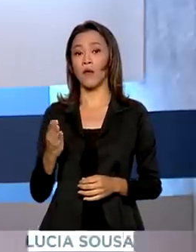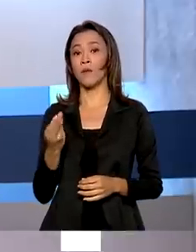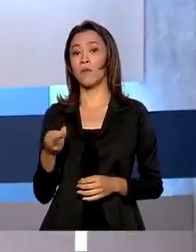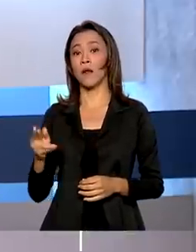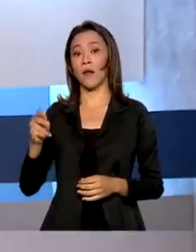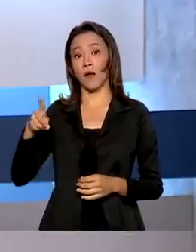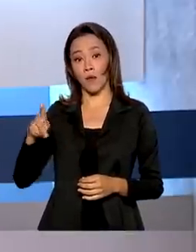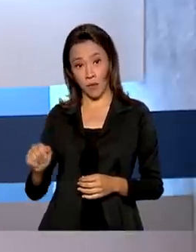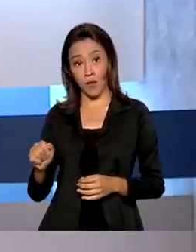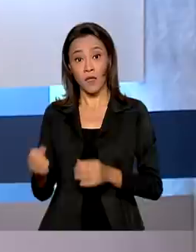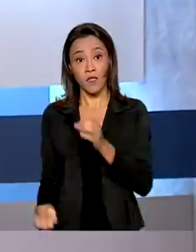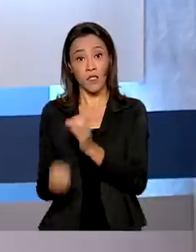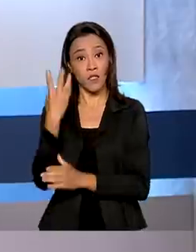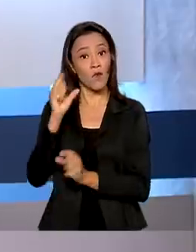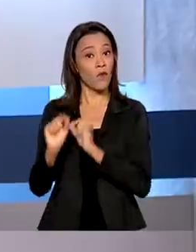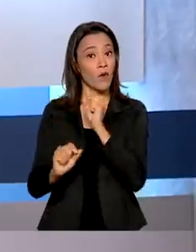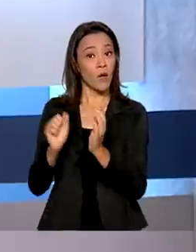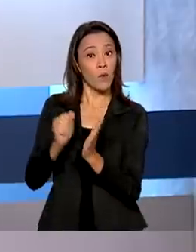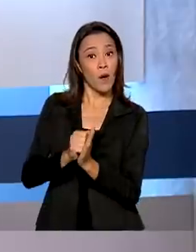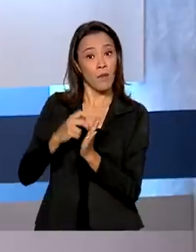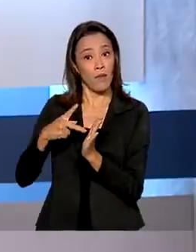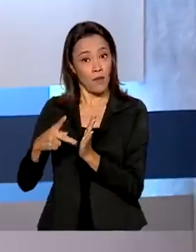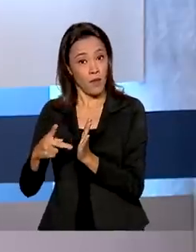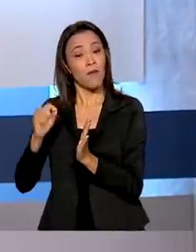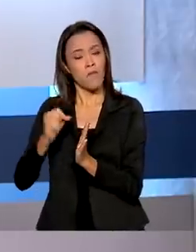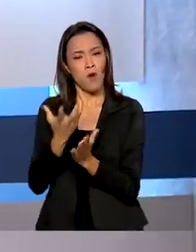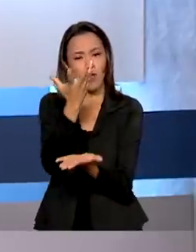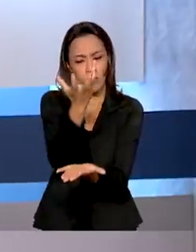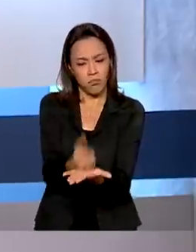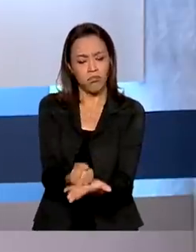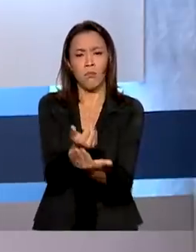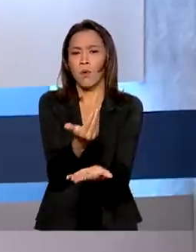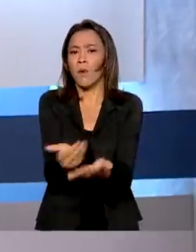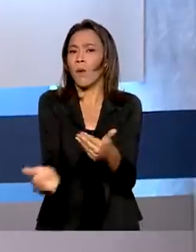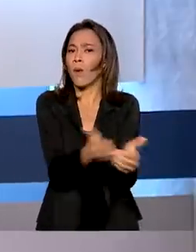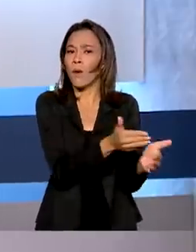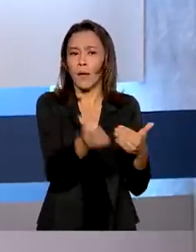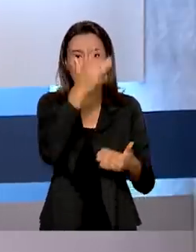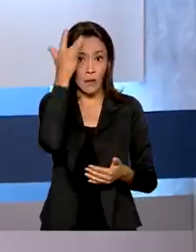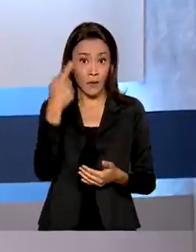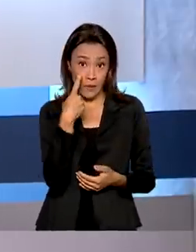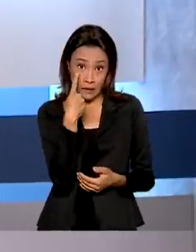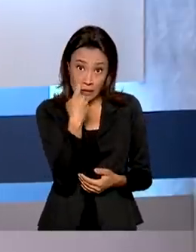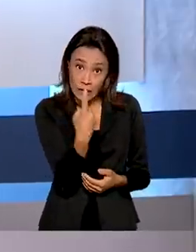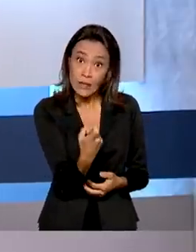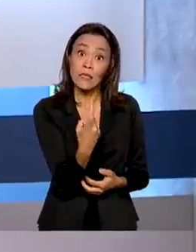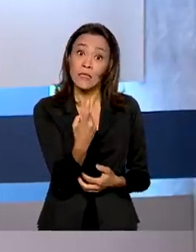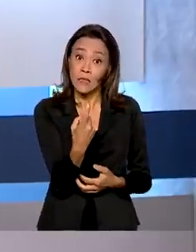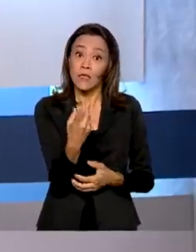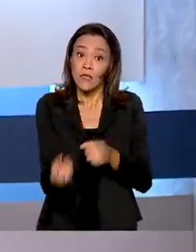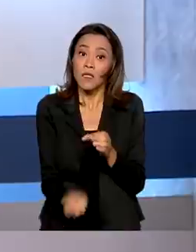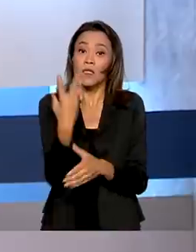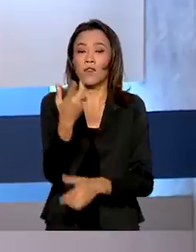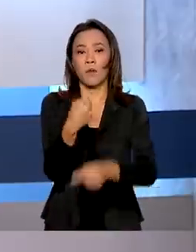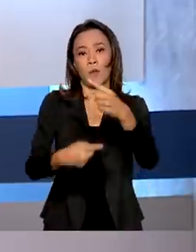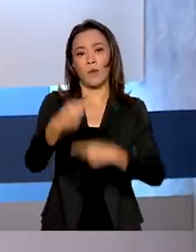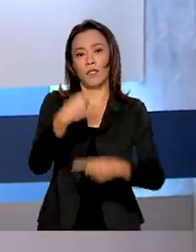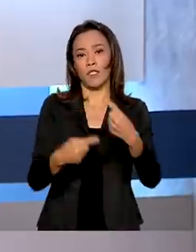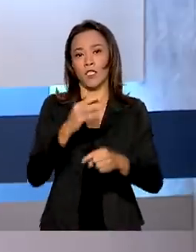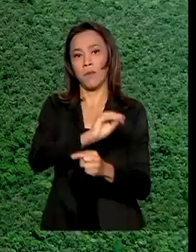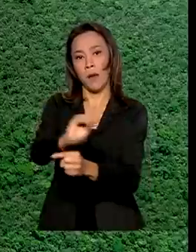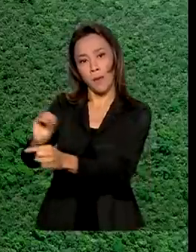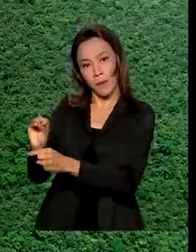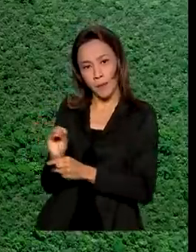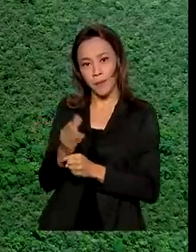conservação da Mata Atlântica. O app pode ser baixado por qualquer pessoa interessada em desenvolver políticas de proteção do bioma.